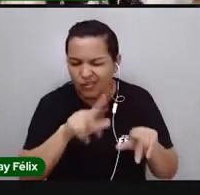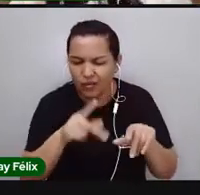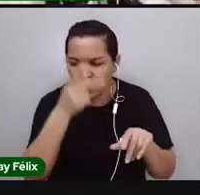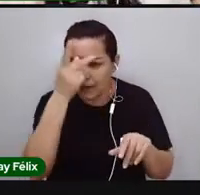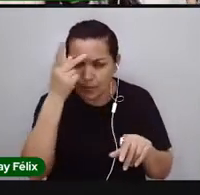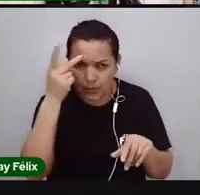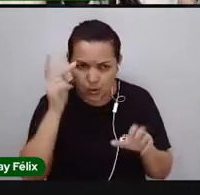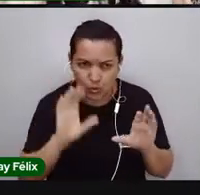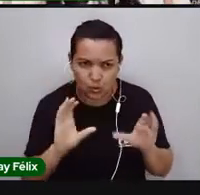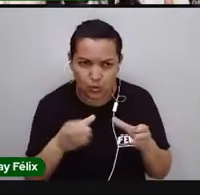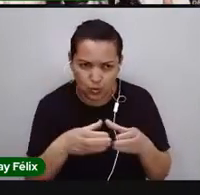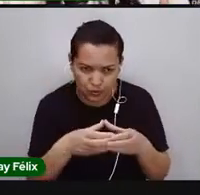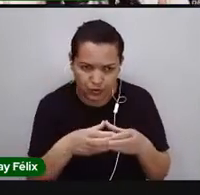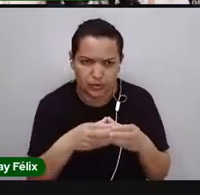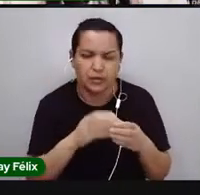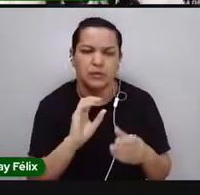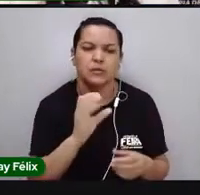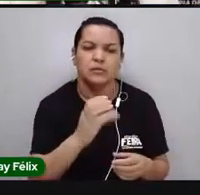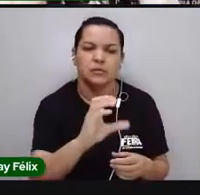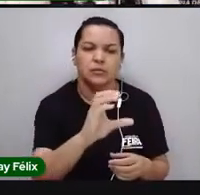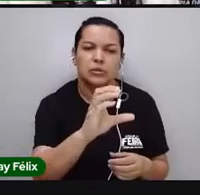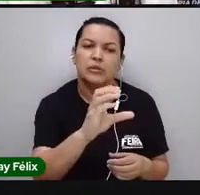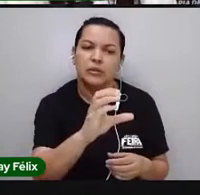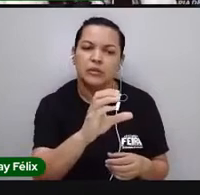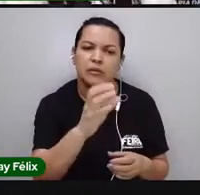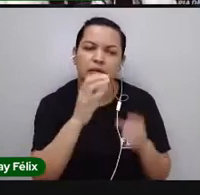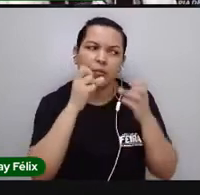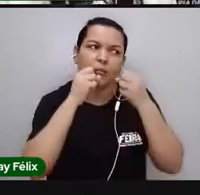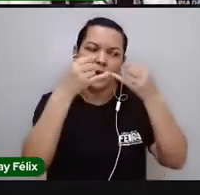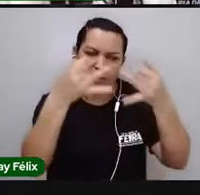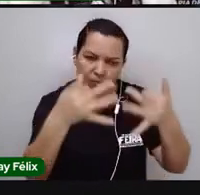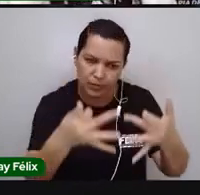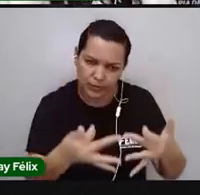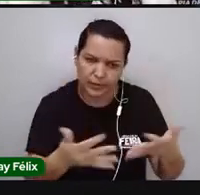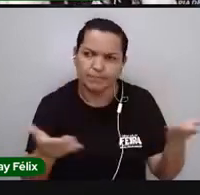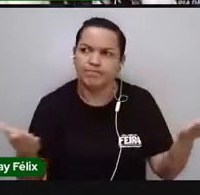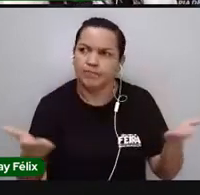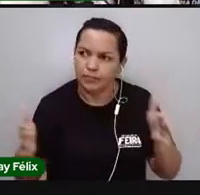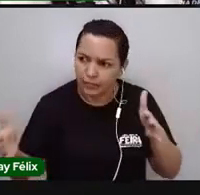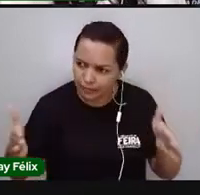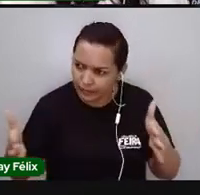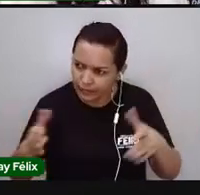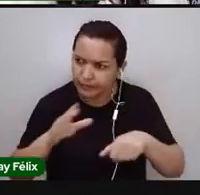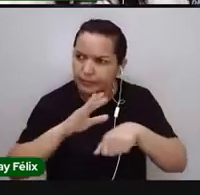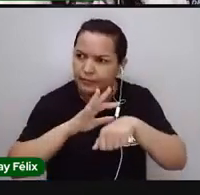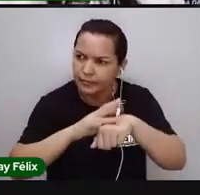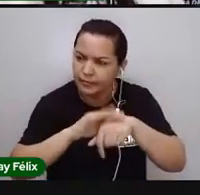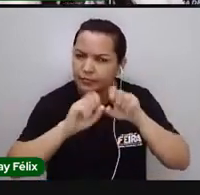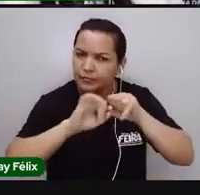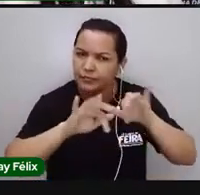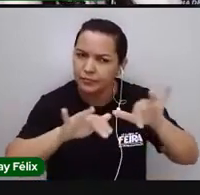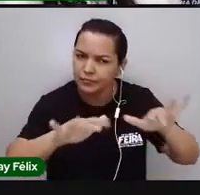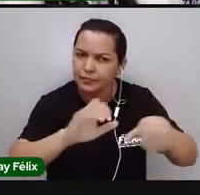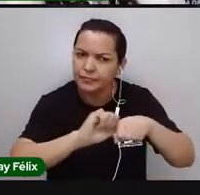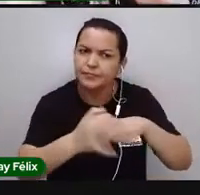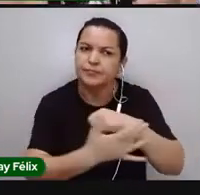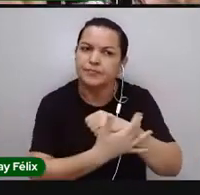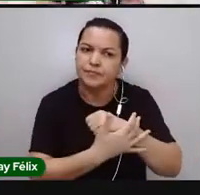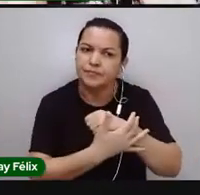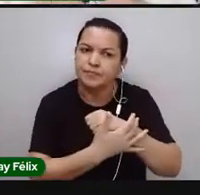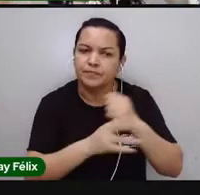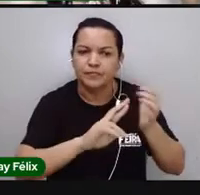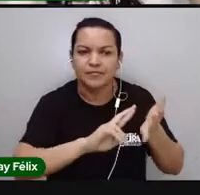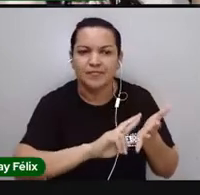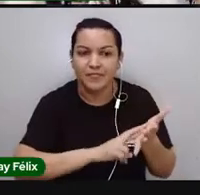de uma comunidade científica, para dizer, estamos num momento de pandemia, por conta de casos, por conta de registros,